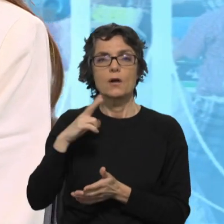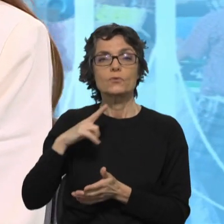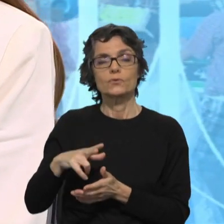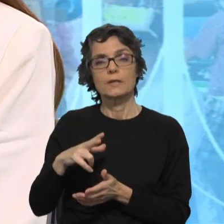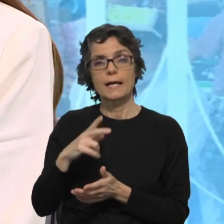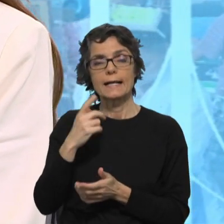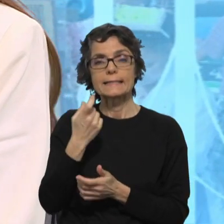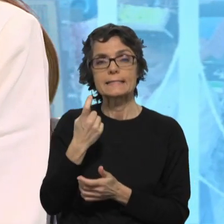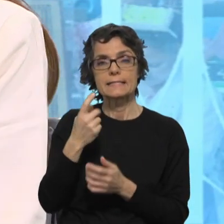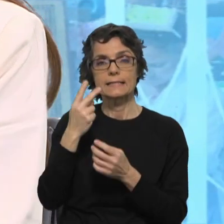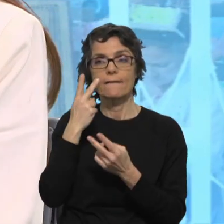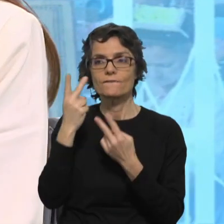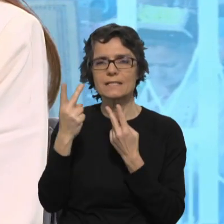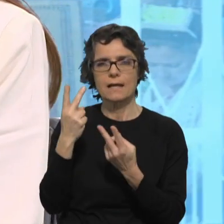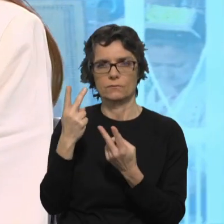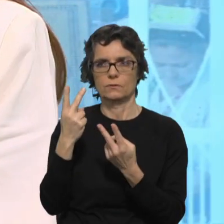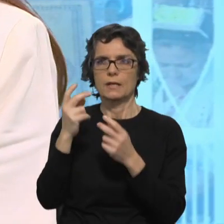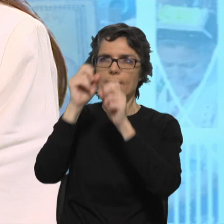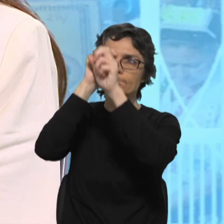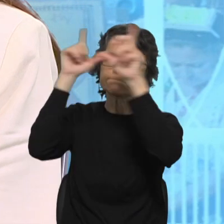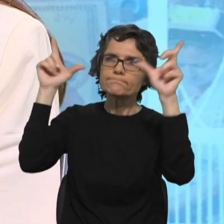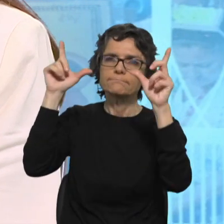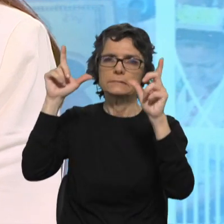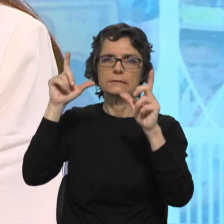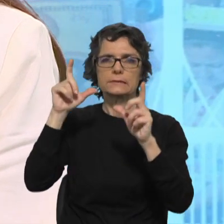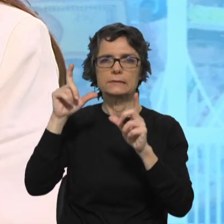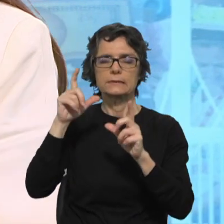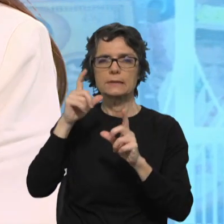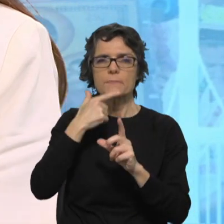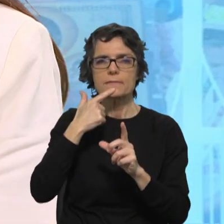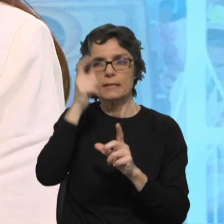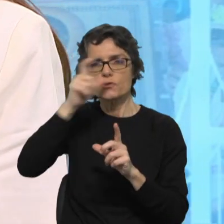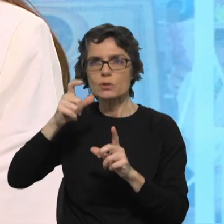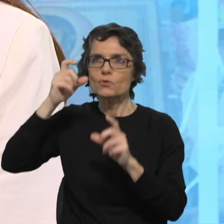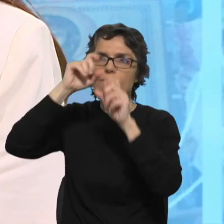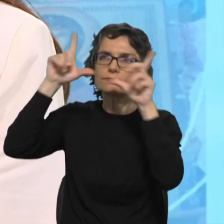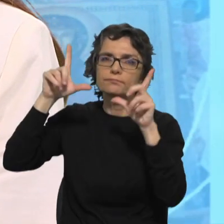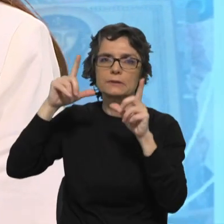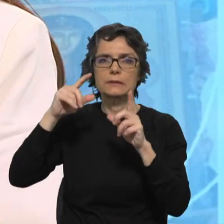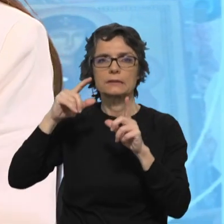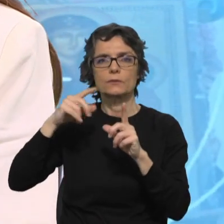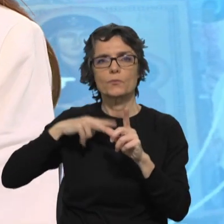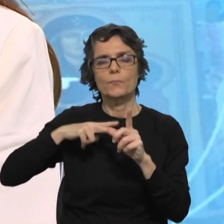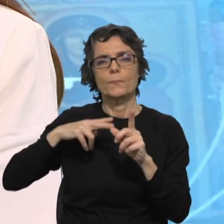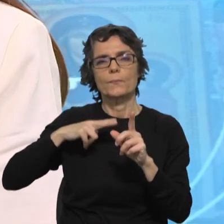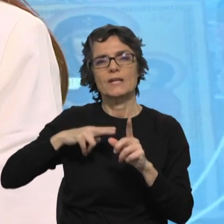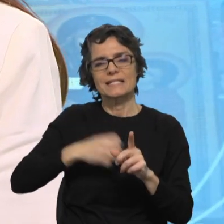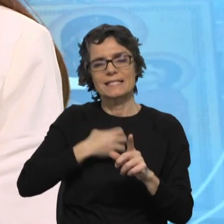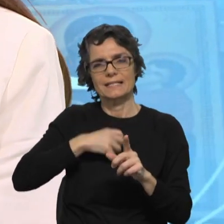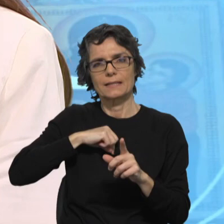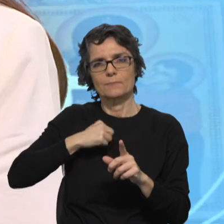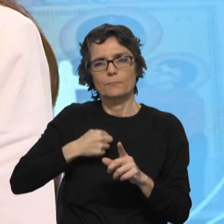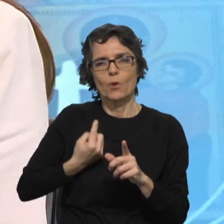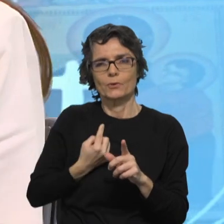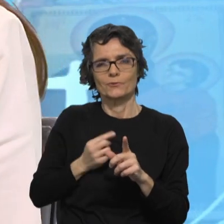nós precisamos todos de sentir que há visões pelas quais podemos trabalhar, batalhar e